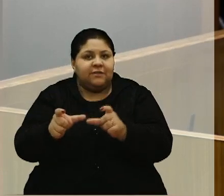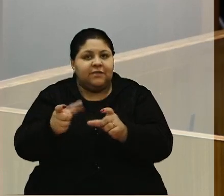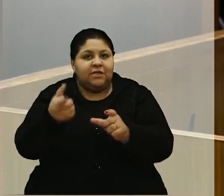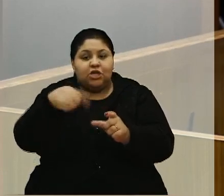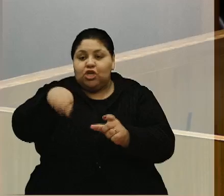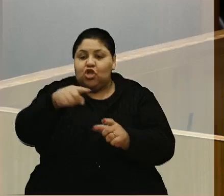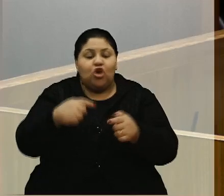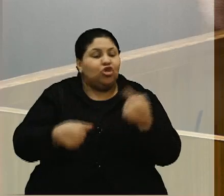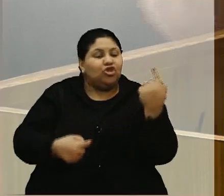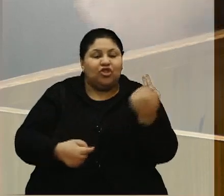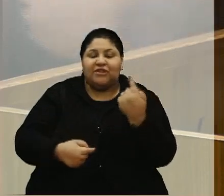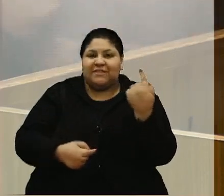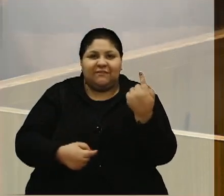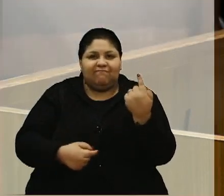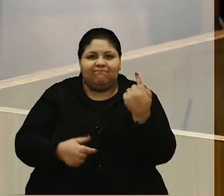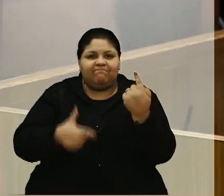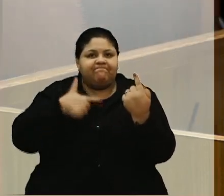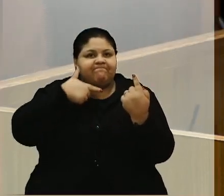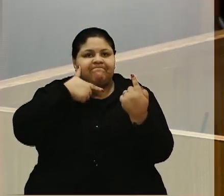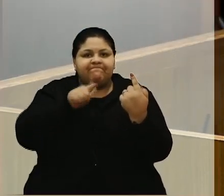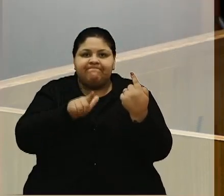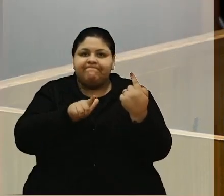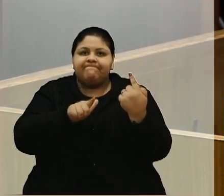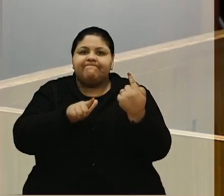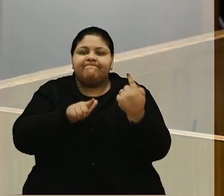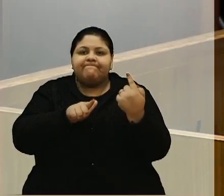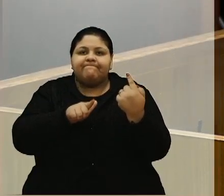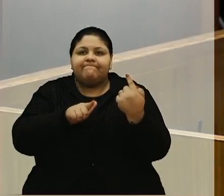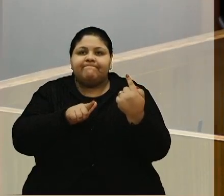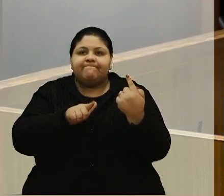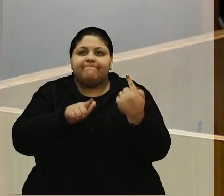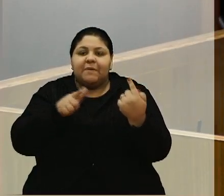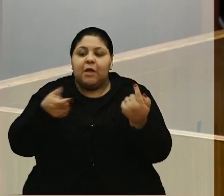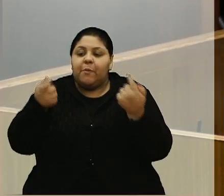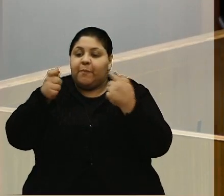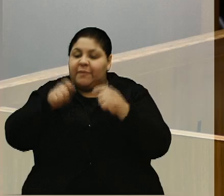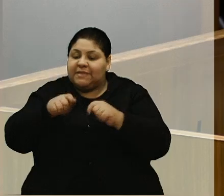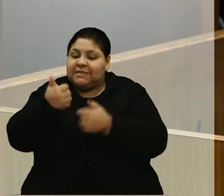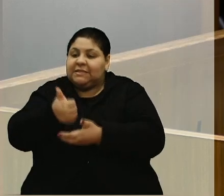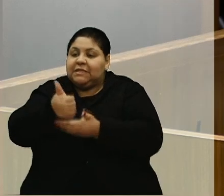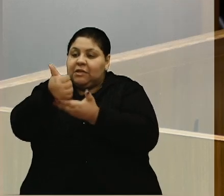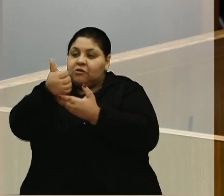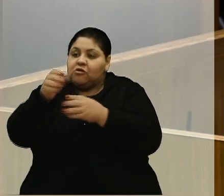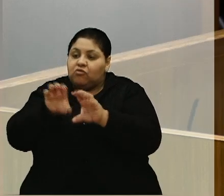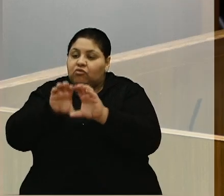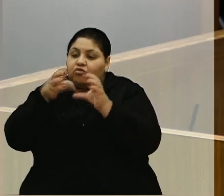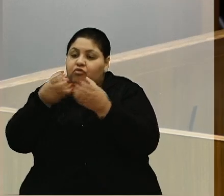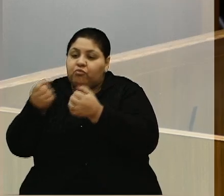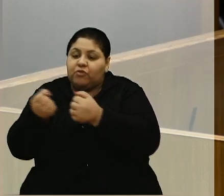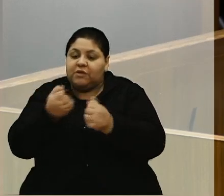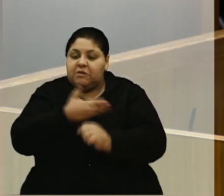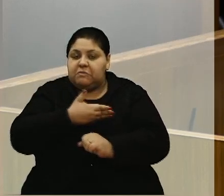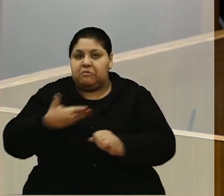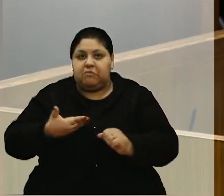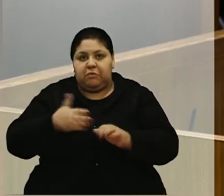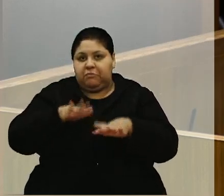consegue, sem ter apoio da comunidade, do poder público, enfim.